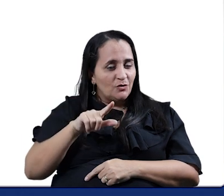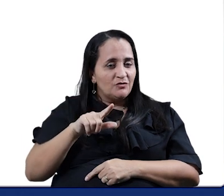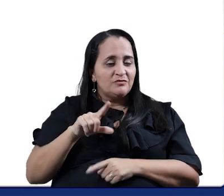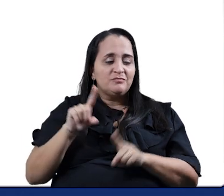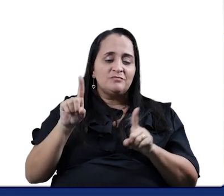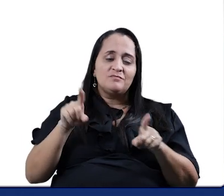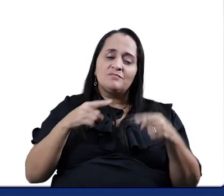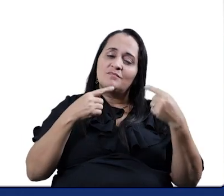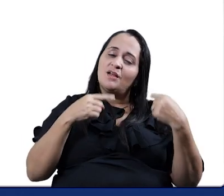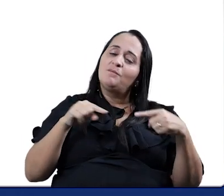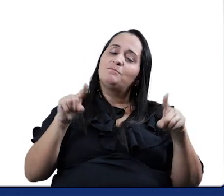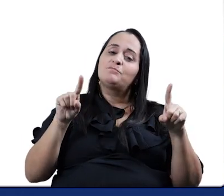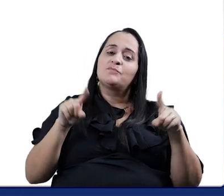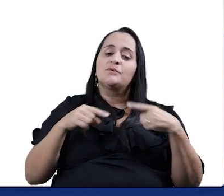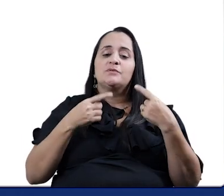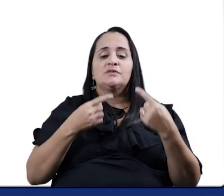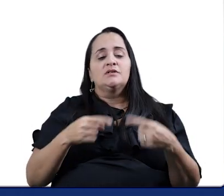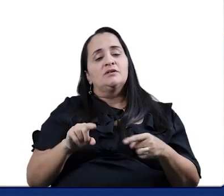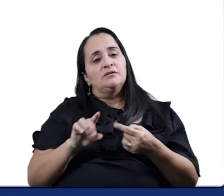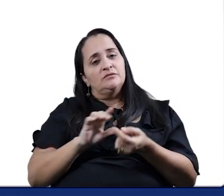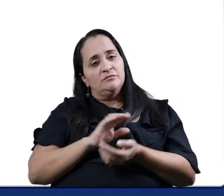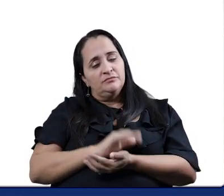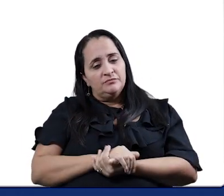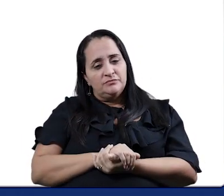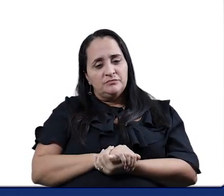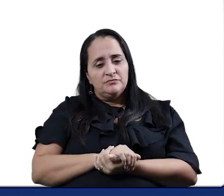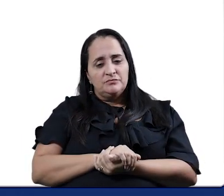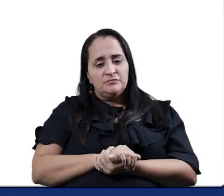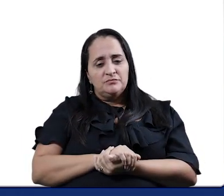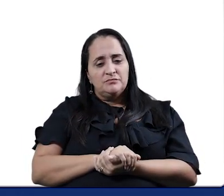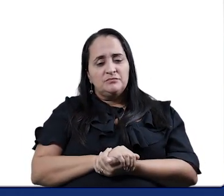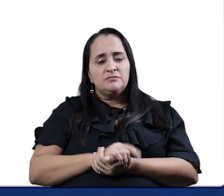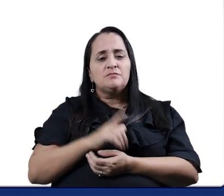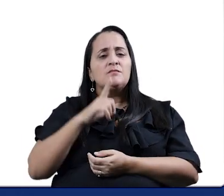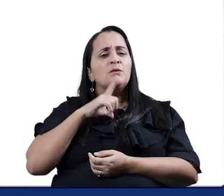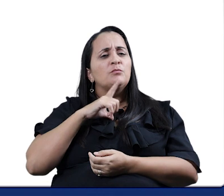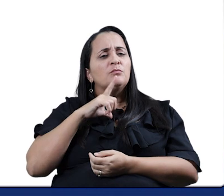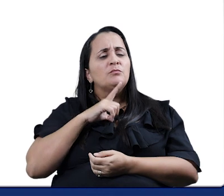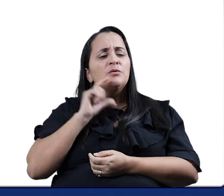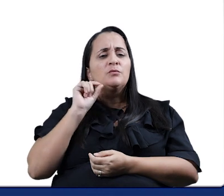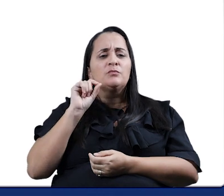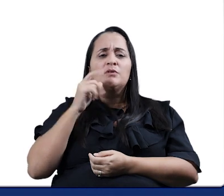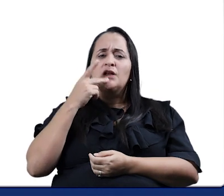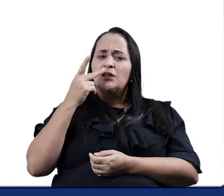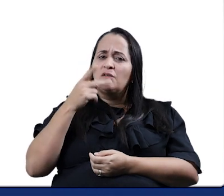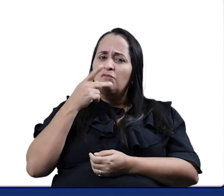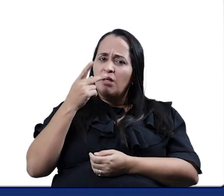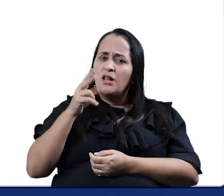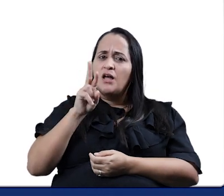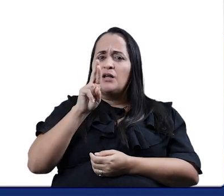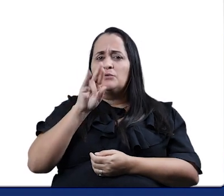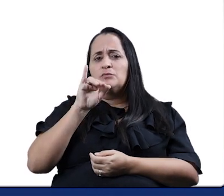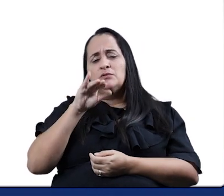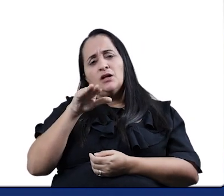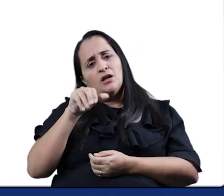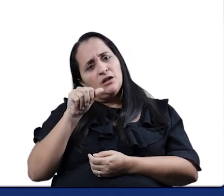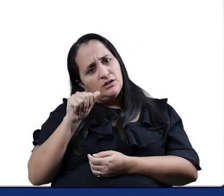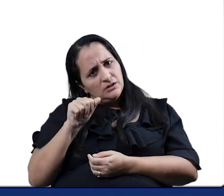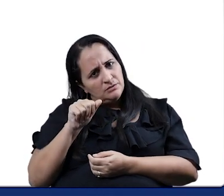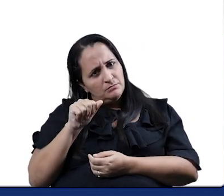Essa canção, canoa virou. Porque aqui nós estamos falando, né? Das rimas.